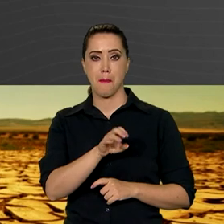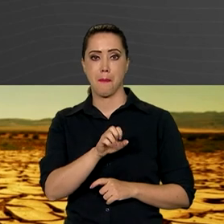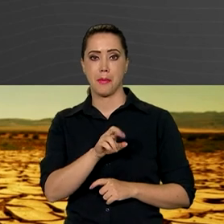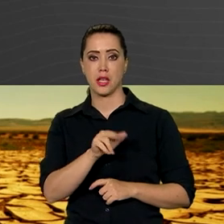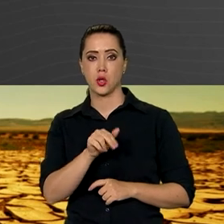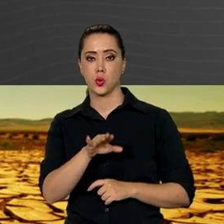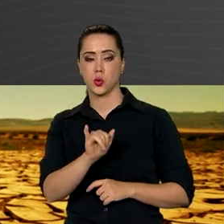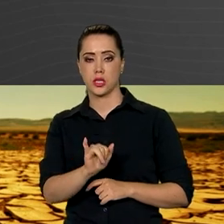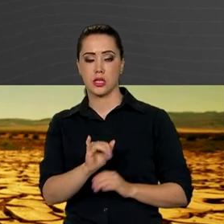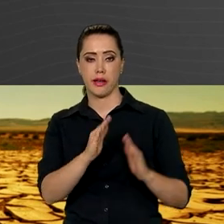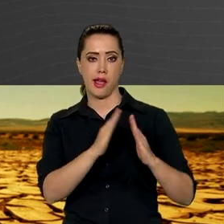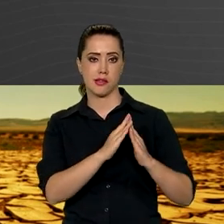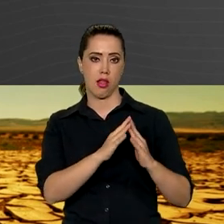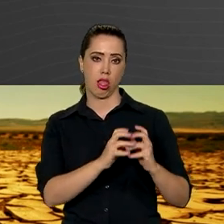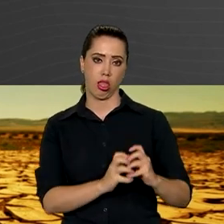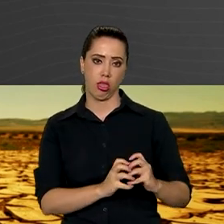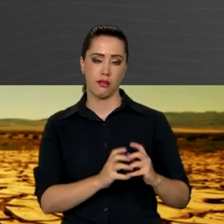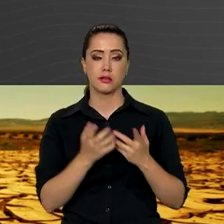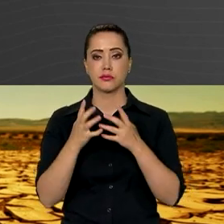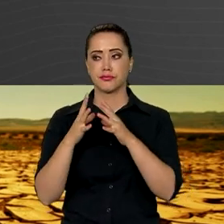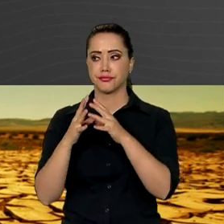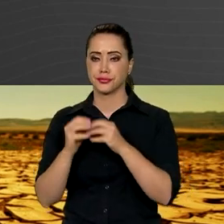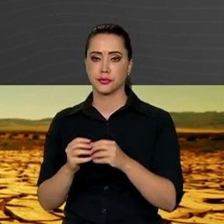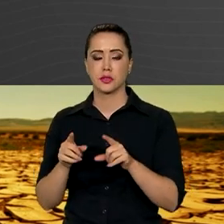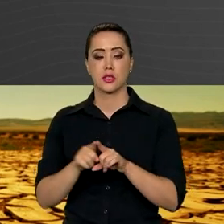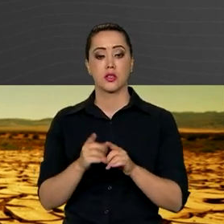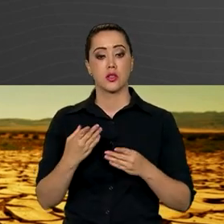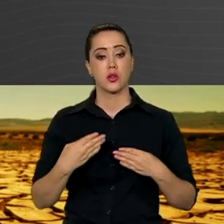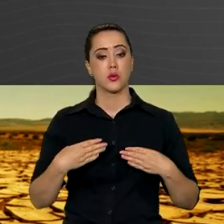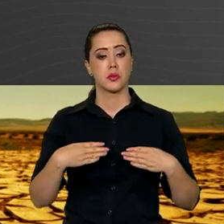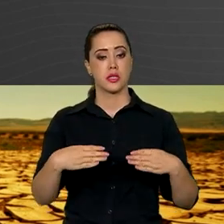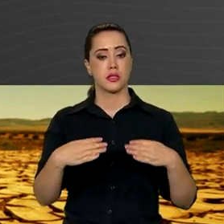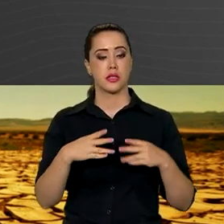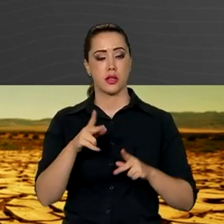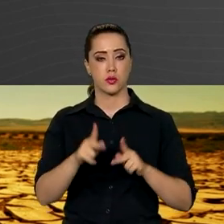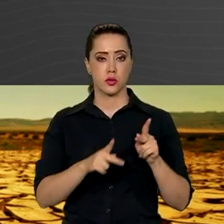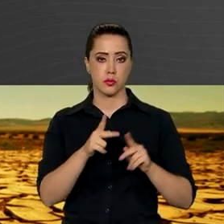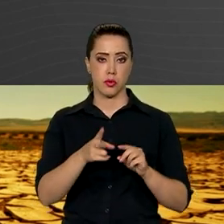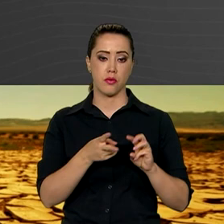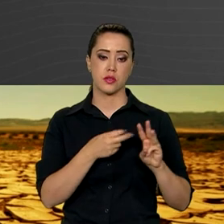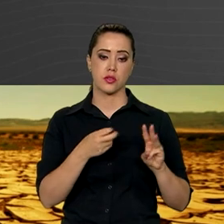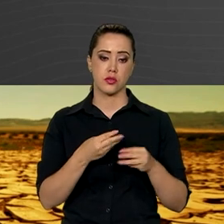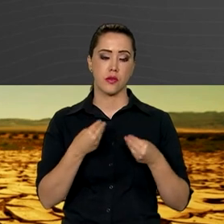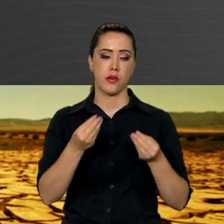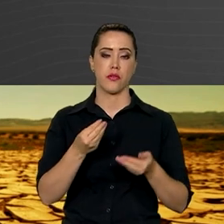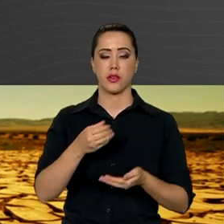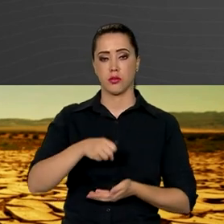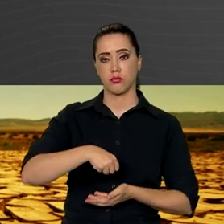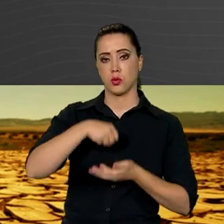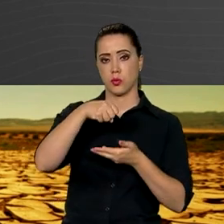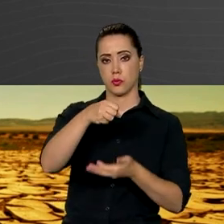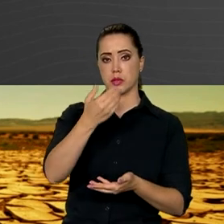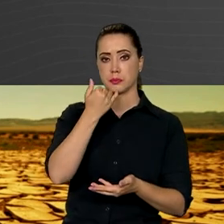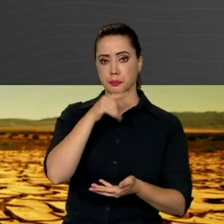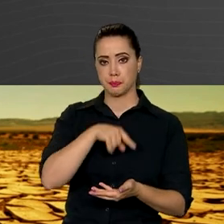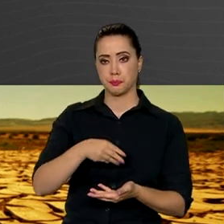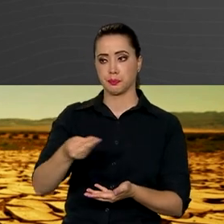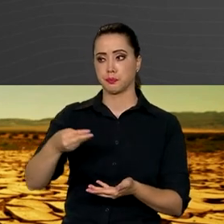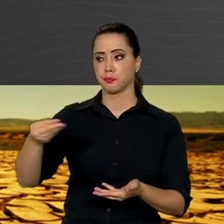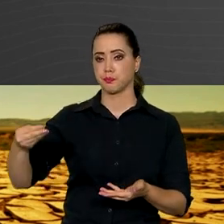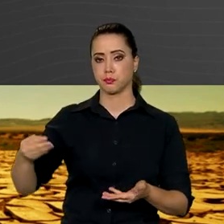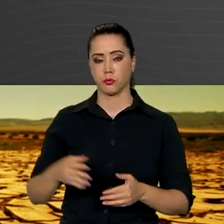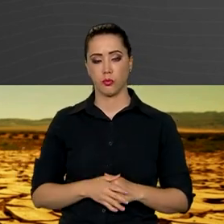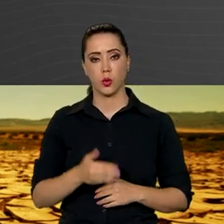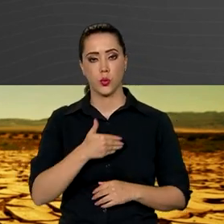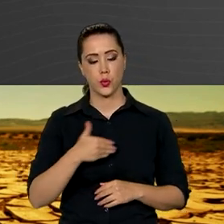desabamento de casas. O Ministério dos Povos Indígenas também vai distribuir cestas básicas para as comunidades. O